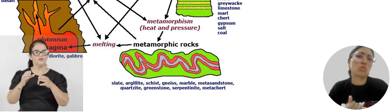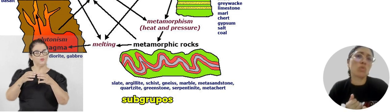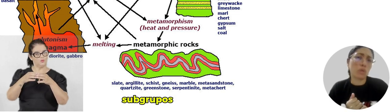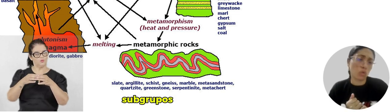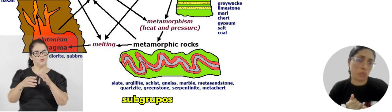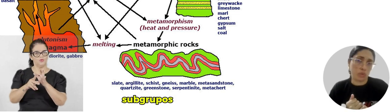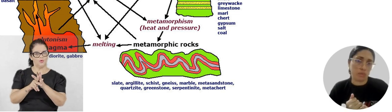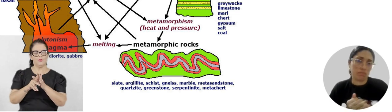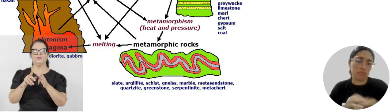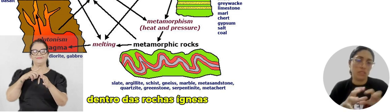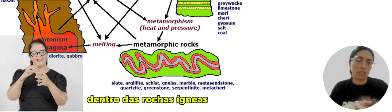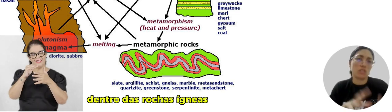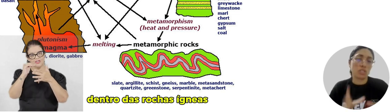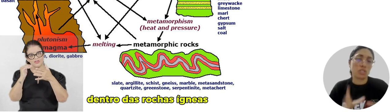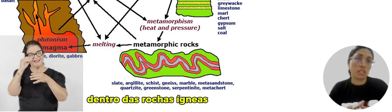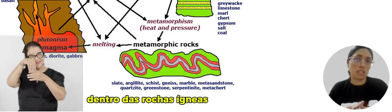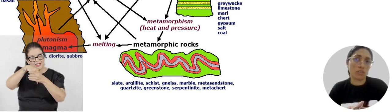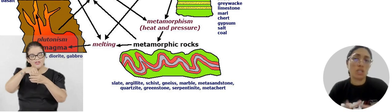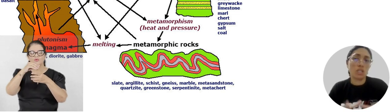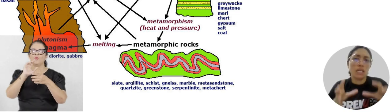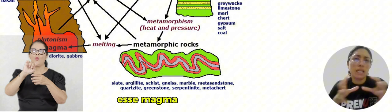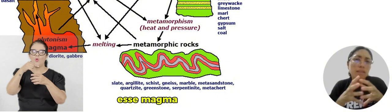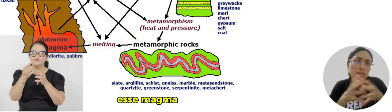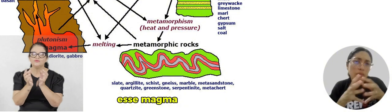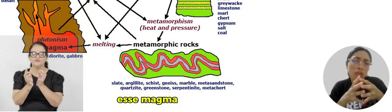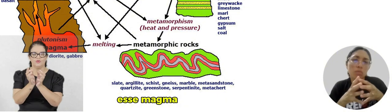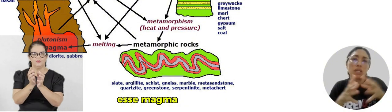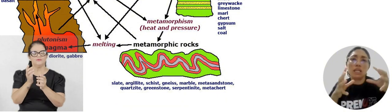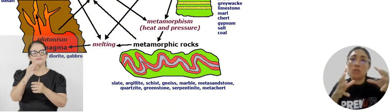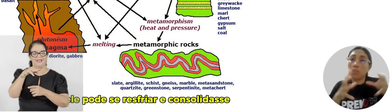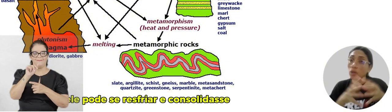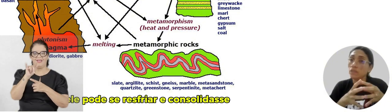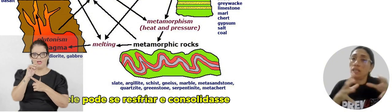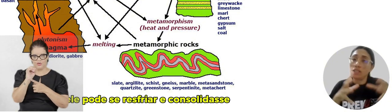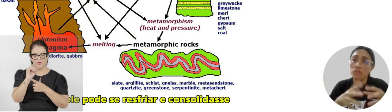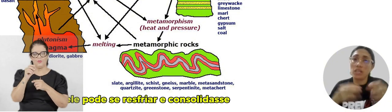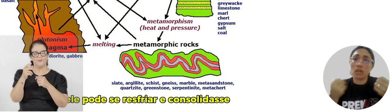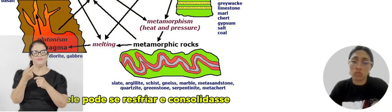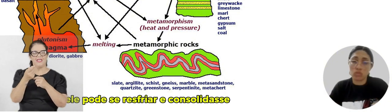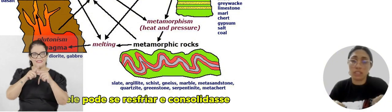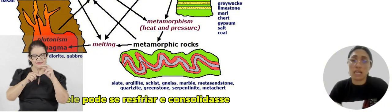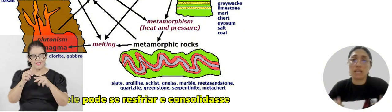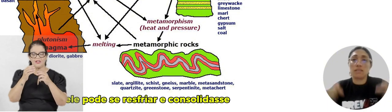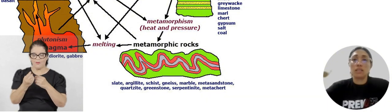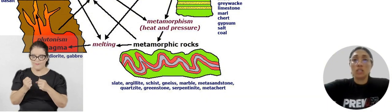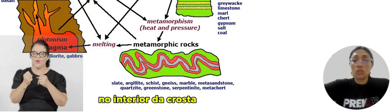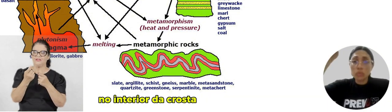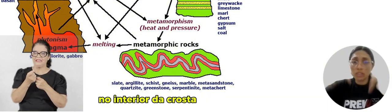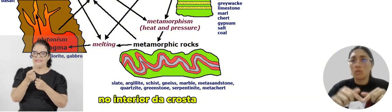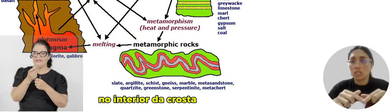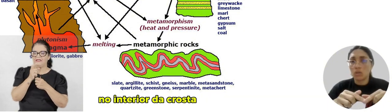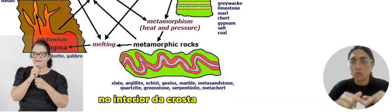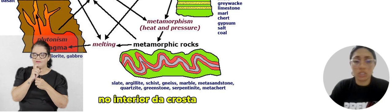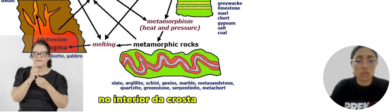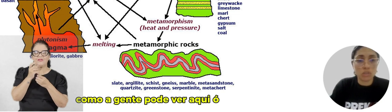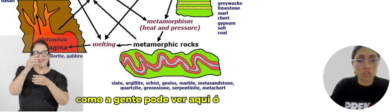subgrupos, dentro das rochas ígneas. Esse magma, ele pode se resfriar e consolidar-se no